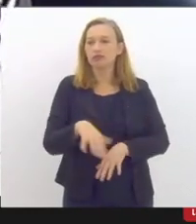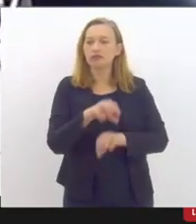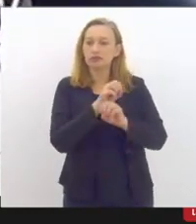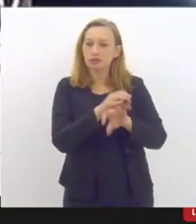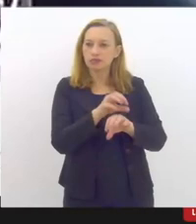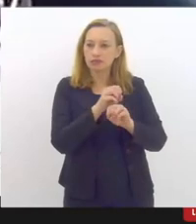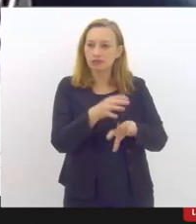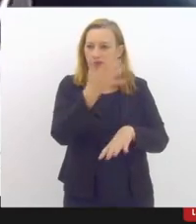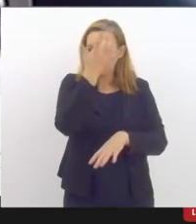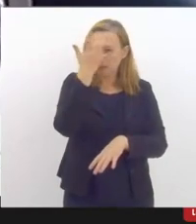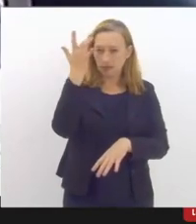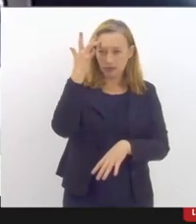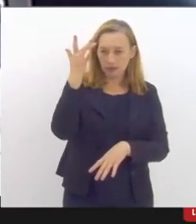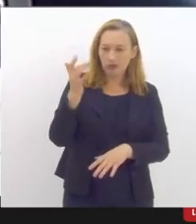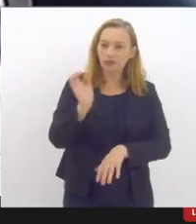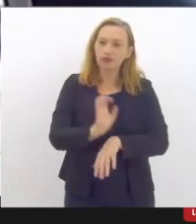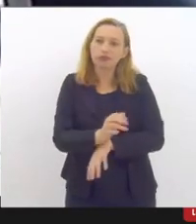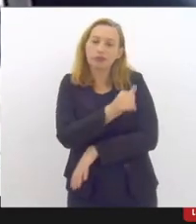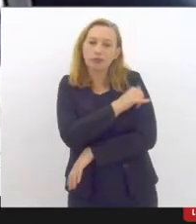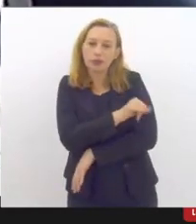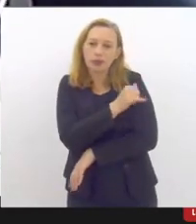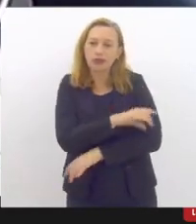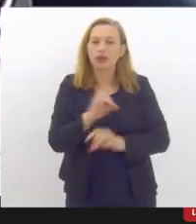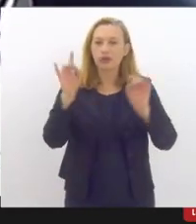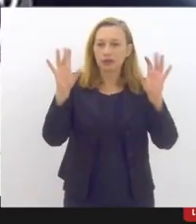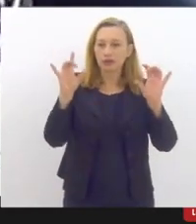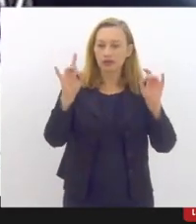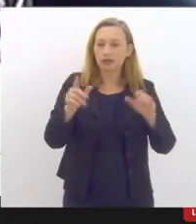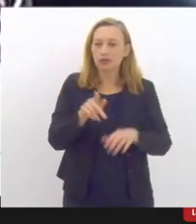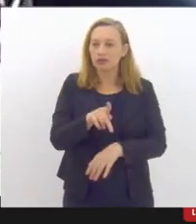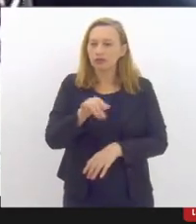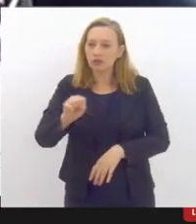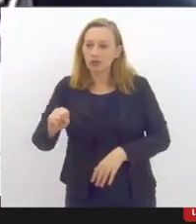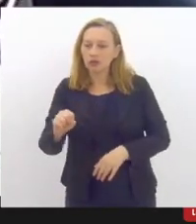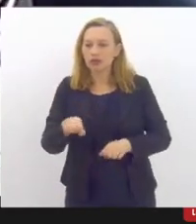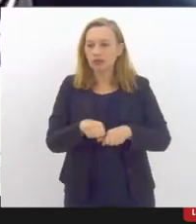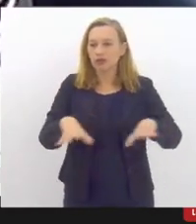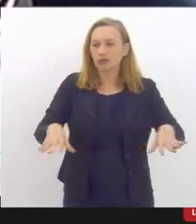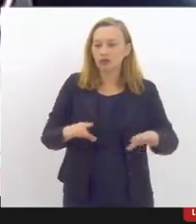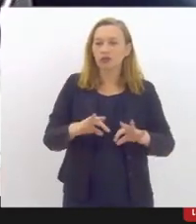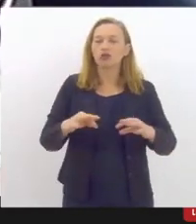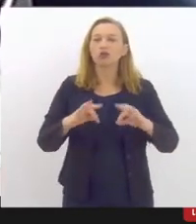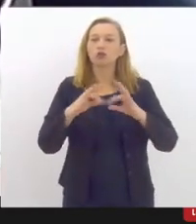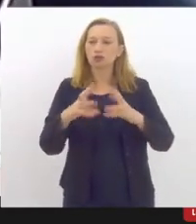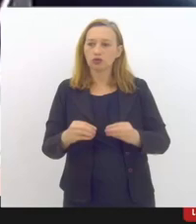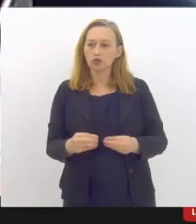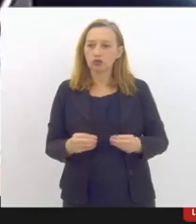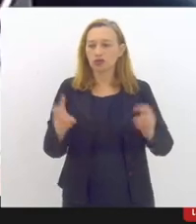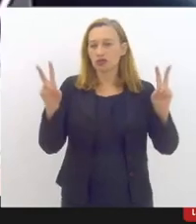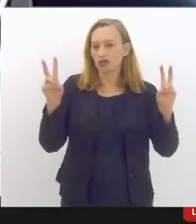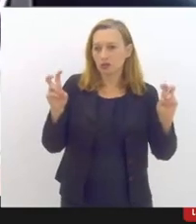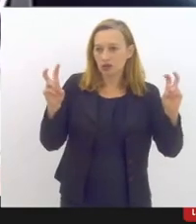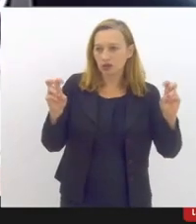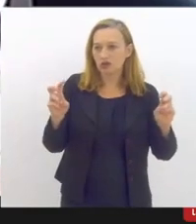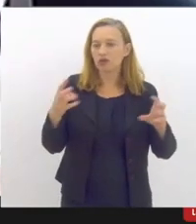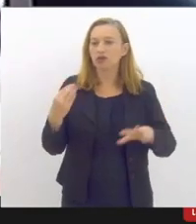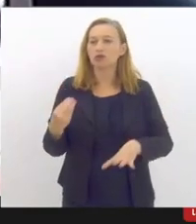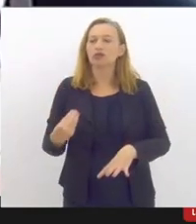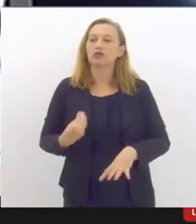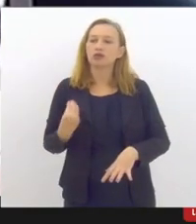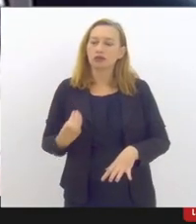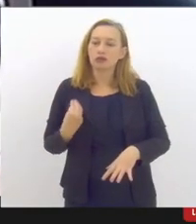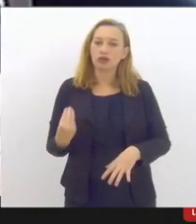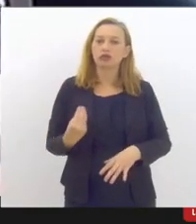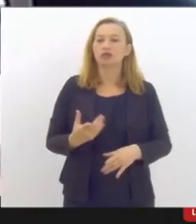no estado do Rio de Janeiro, especialmente pós pandemia, com todas as questões de vulnerabilidade que a gente vivencia no